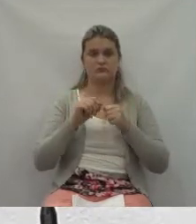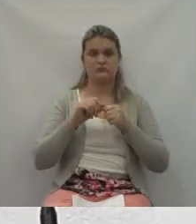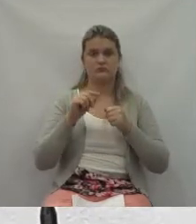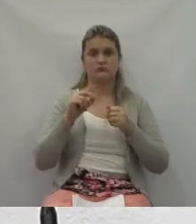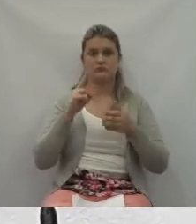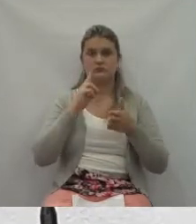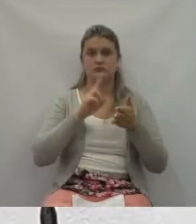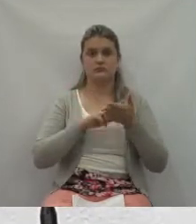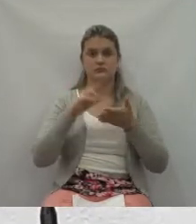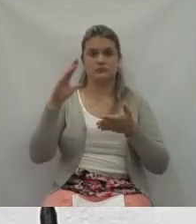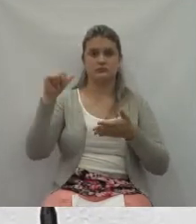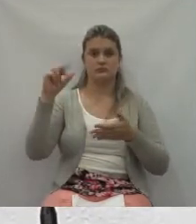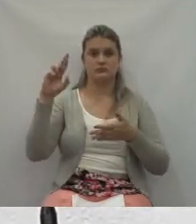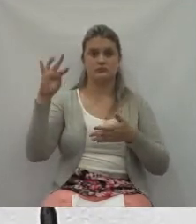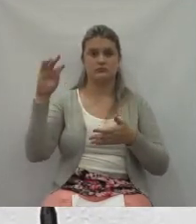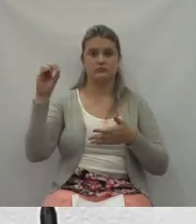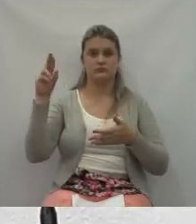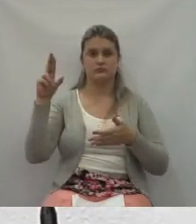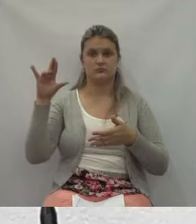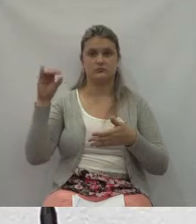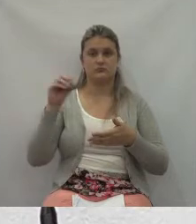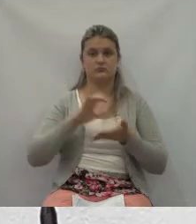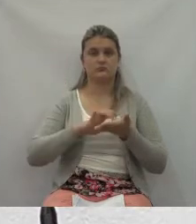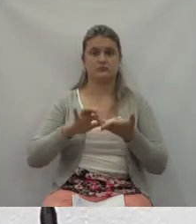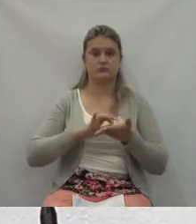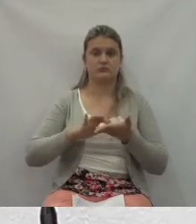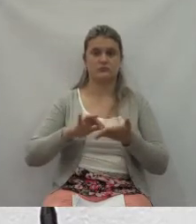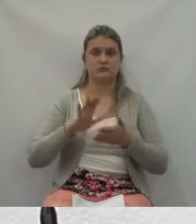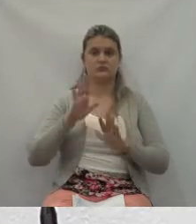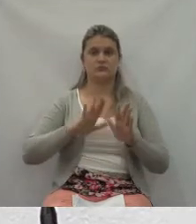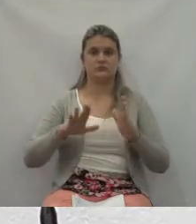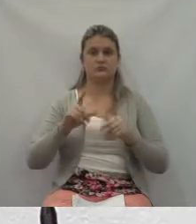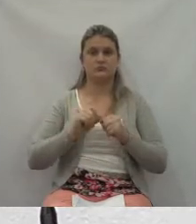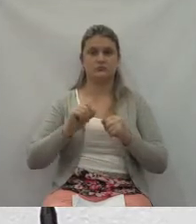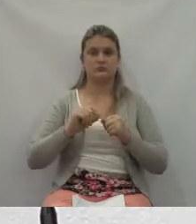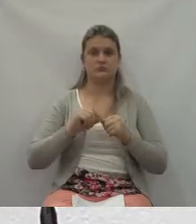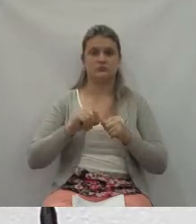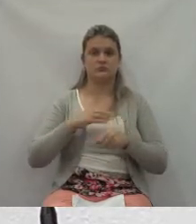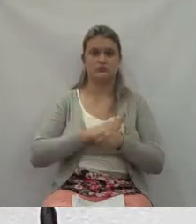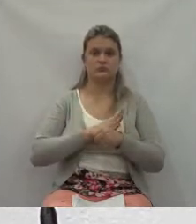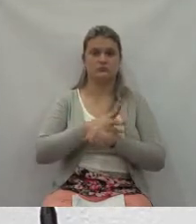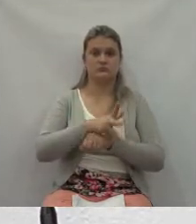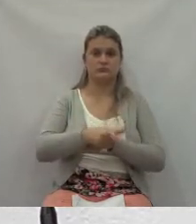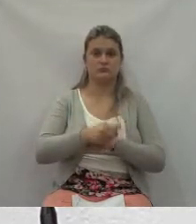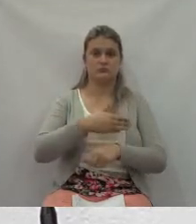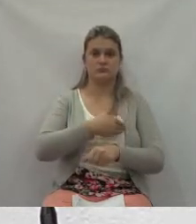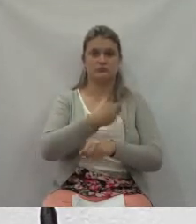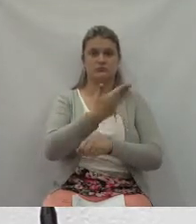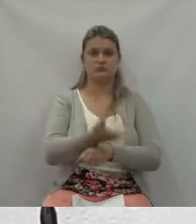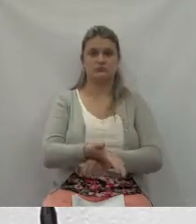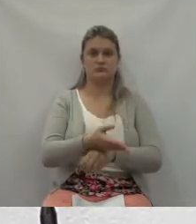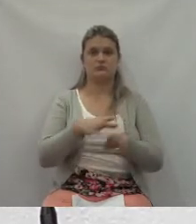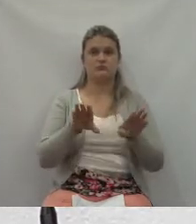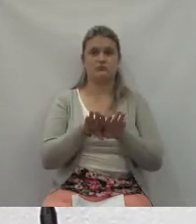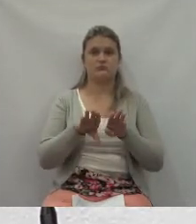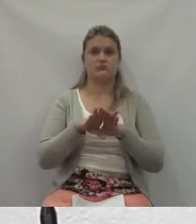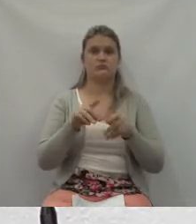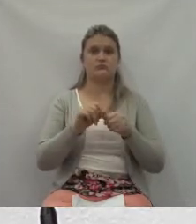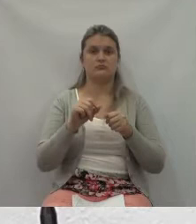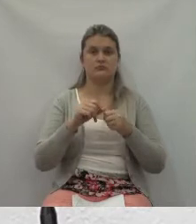os escrivães que, muitas das vezes, fazendo plantão e também abrindo o seu cartório com muita dificuldade